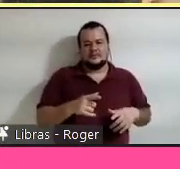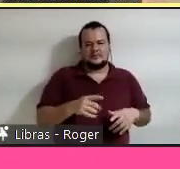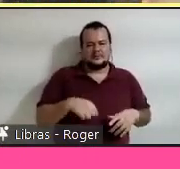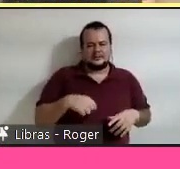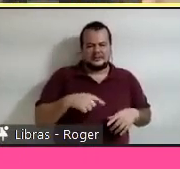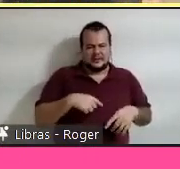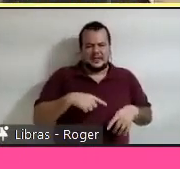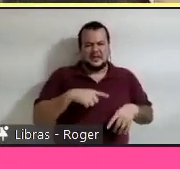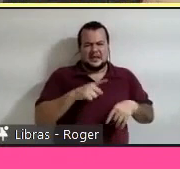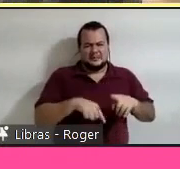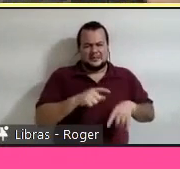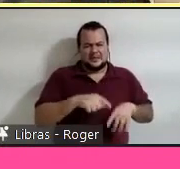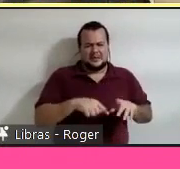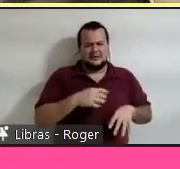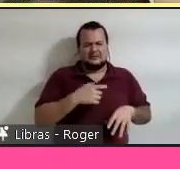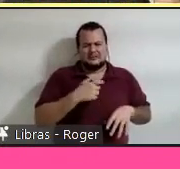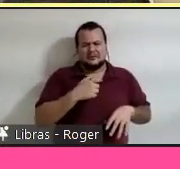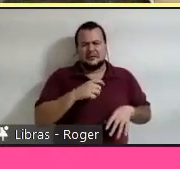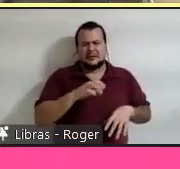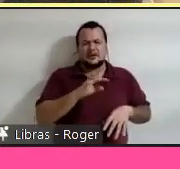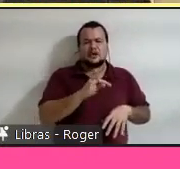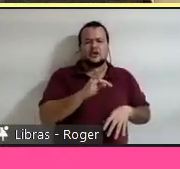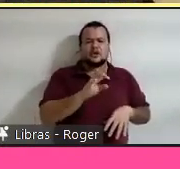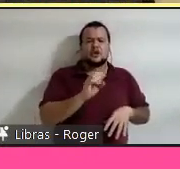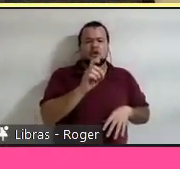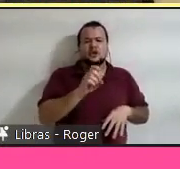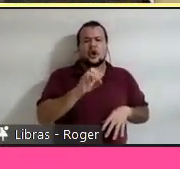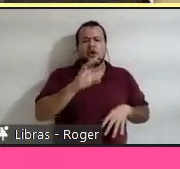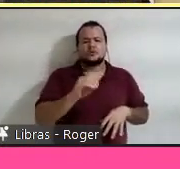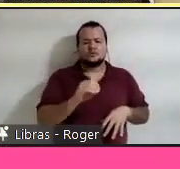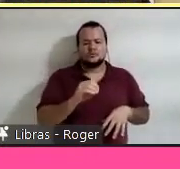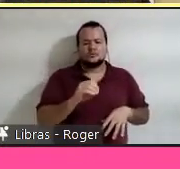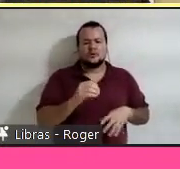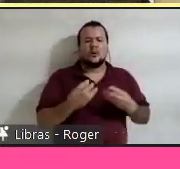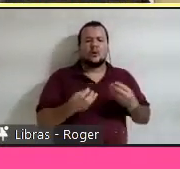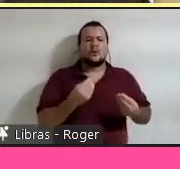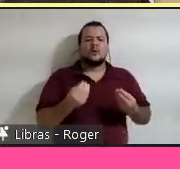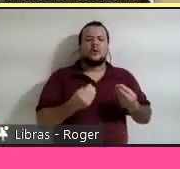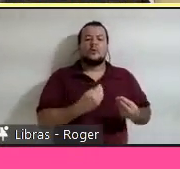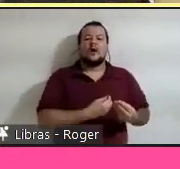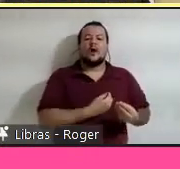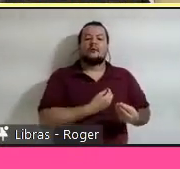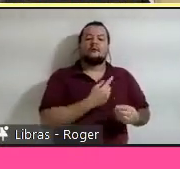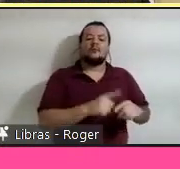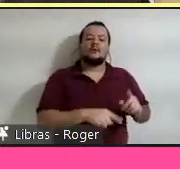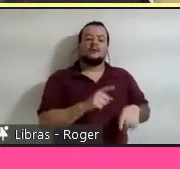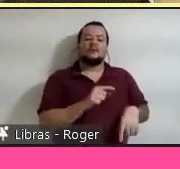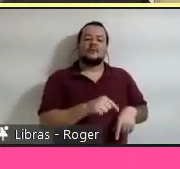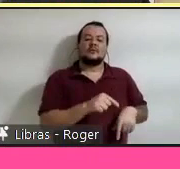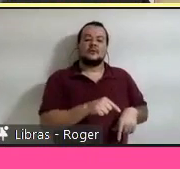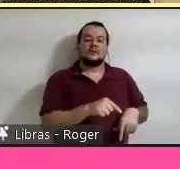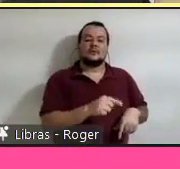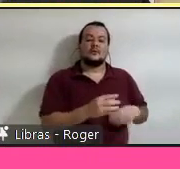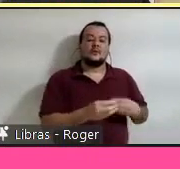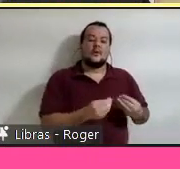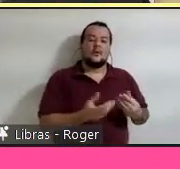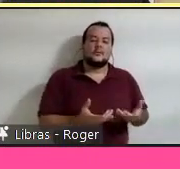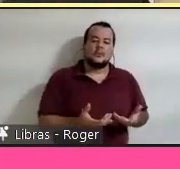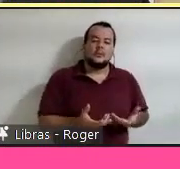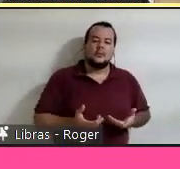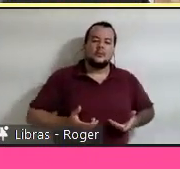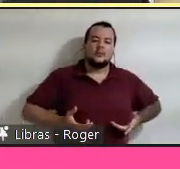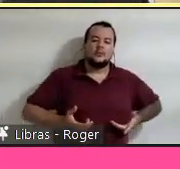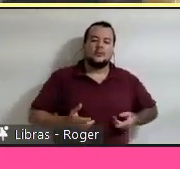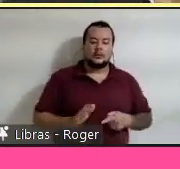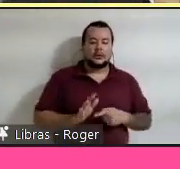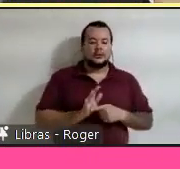meio, tem alguma ameaça à recuperação desse material, como é que o ciclo de vida de cada um deles e assim por diante. E mostrávamos